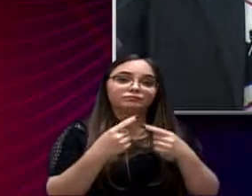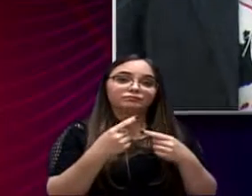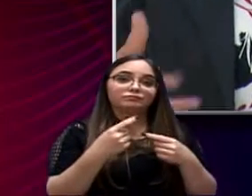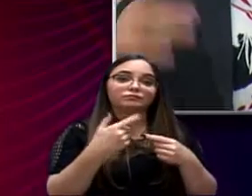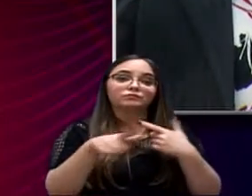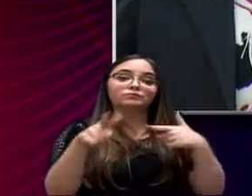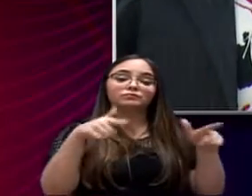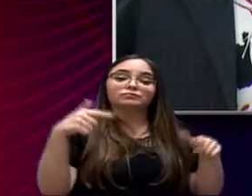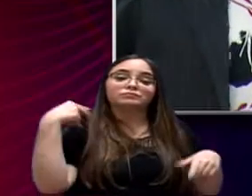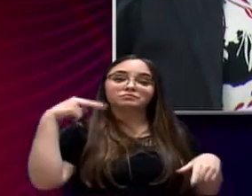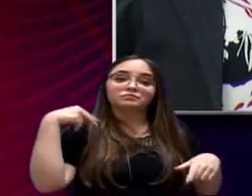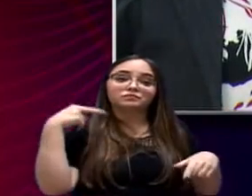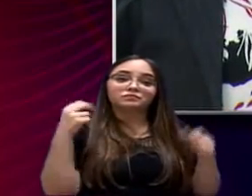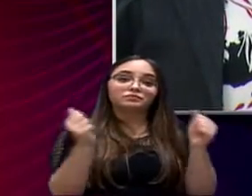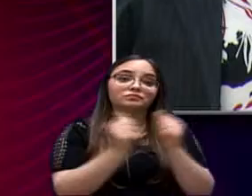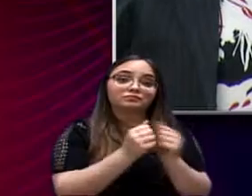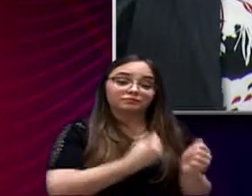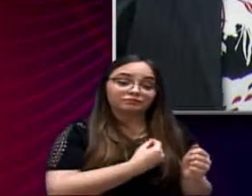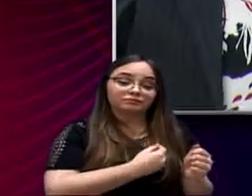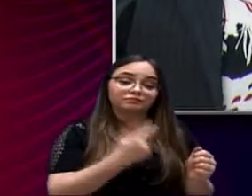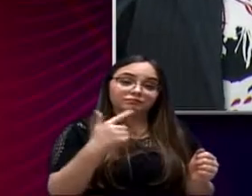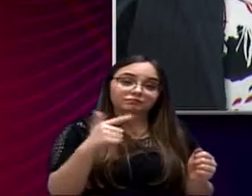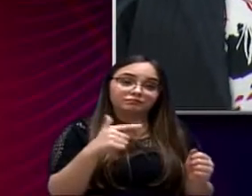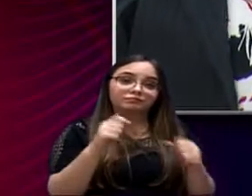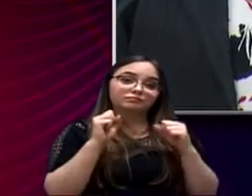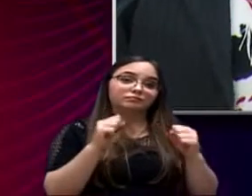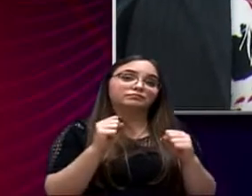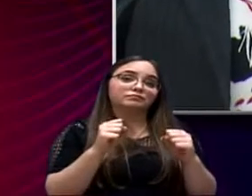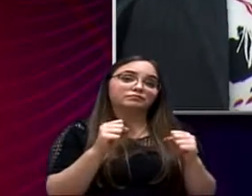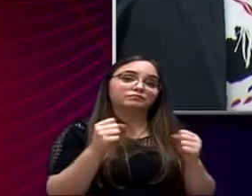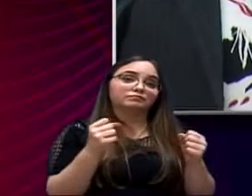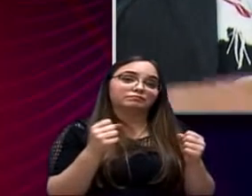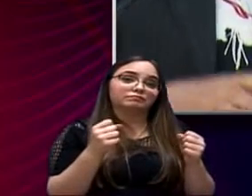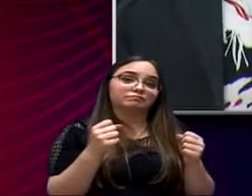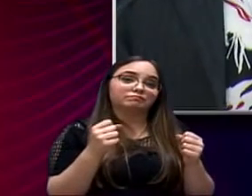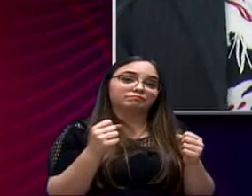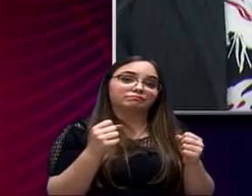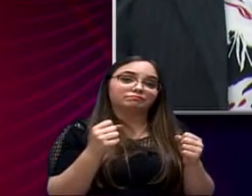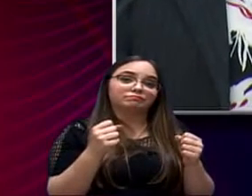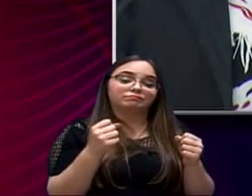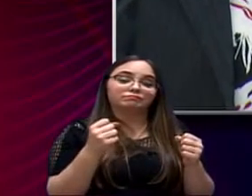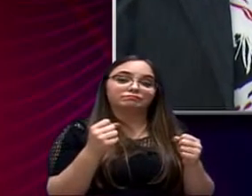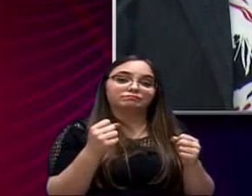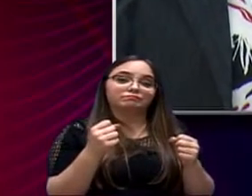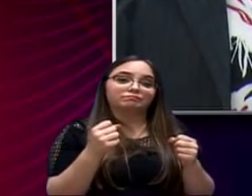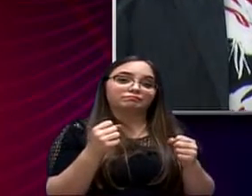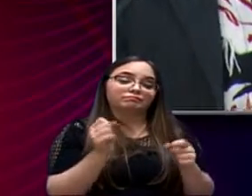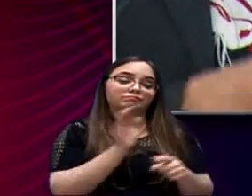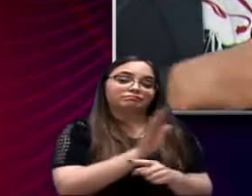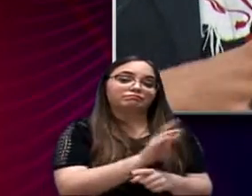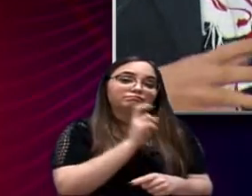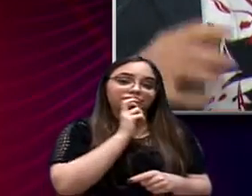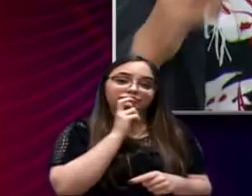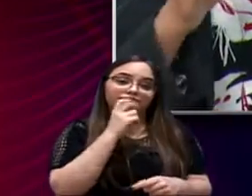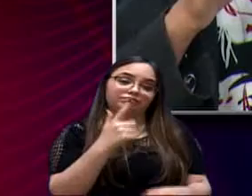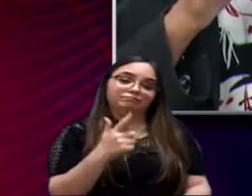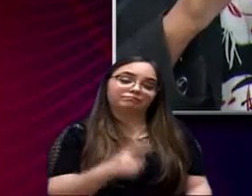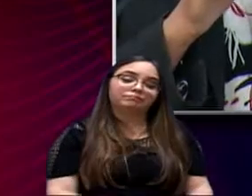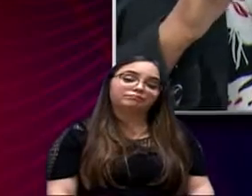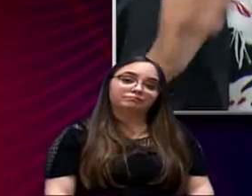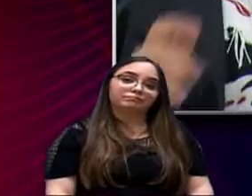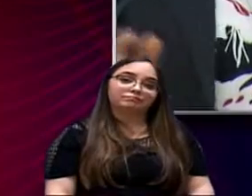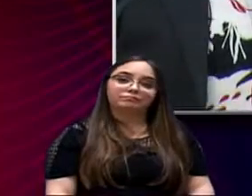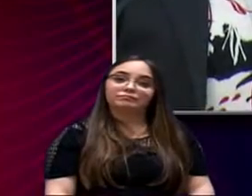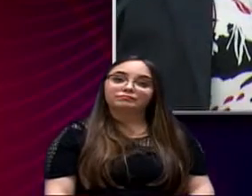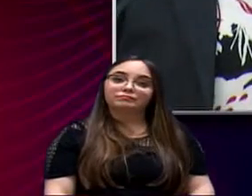e muitos vereadores que não estão no debate podem aí se equivocar e perder a oportunidade de contribuir com a cidade. O que é a minha